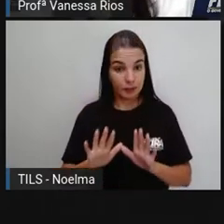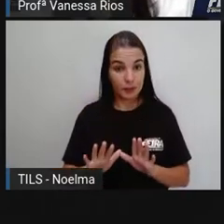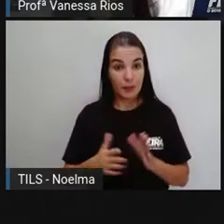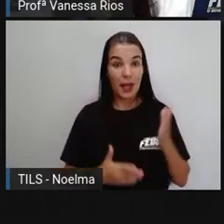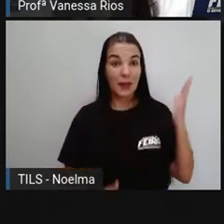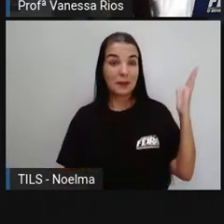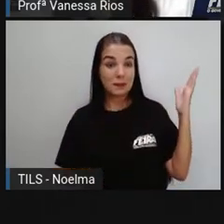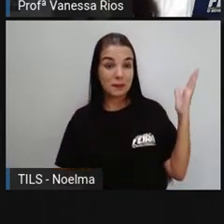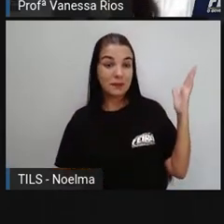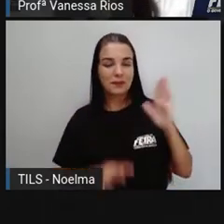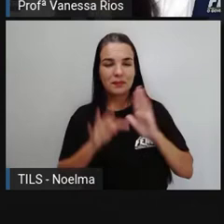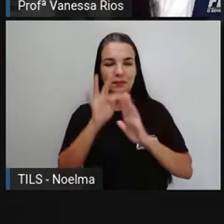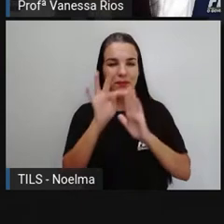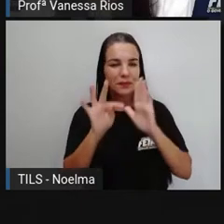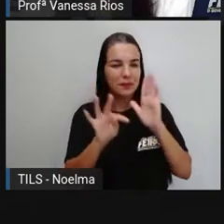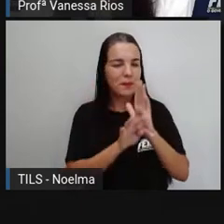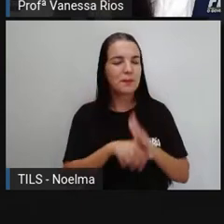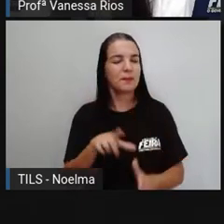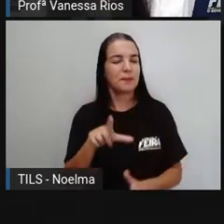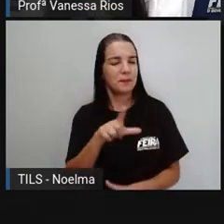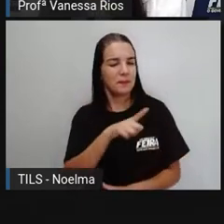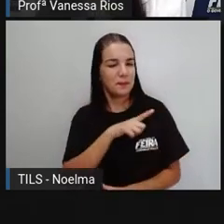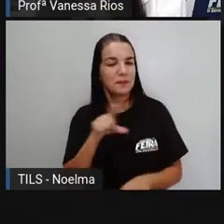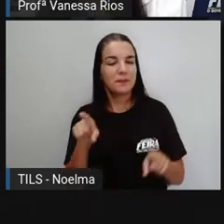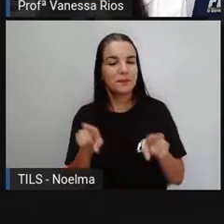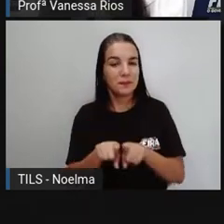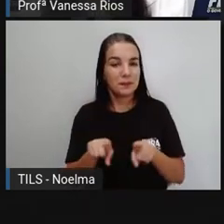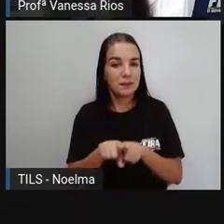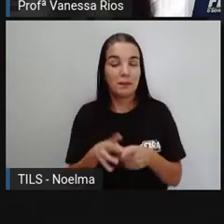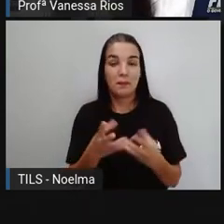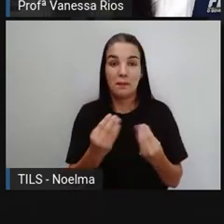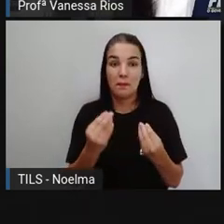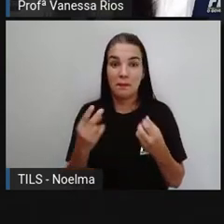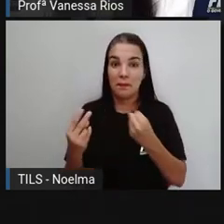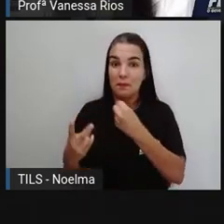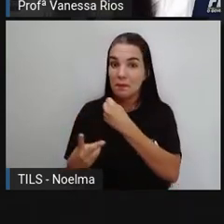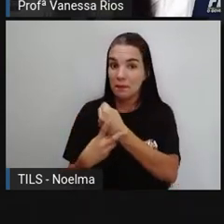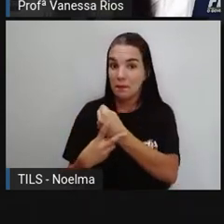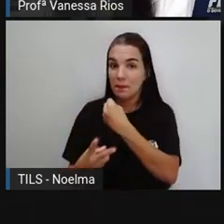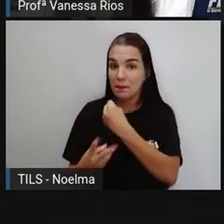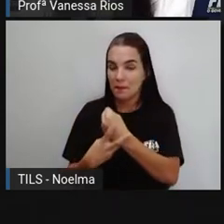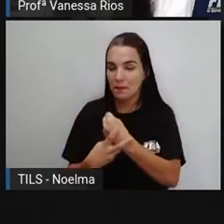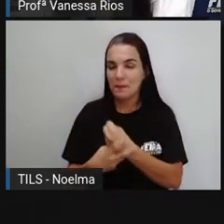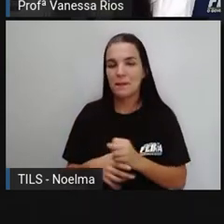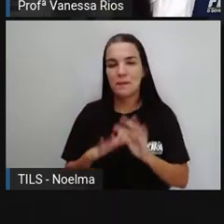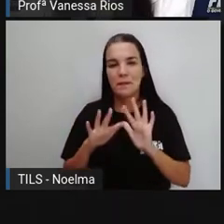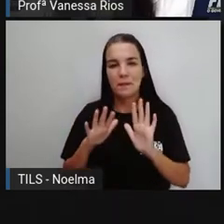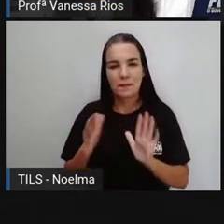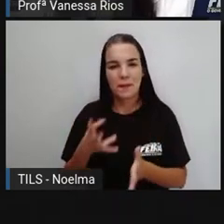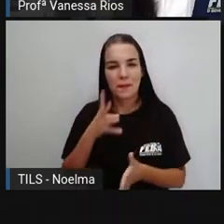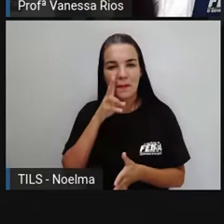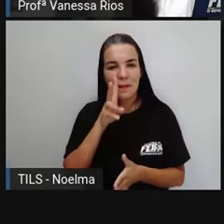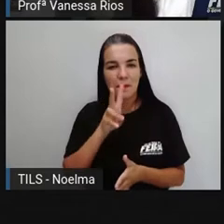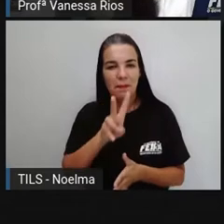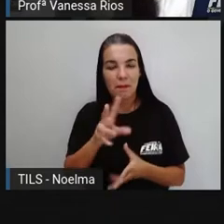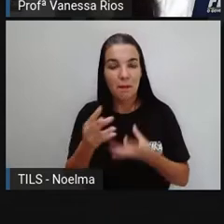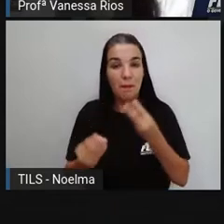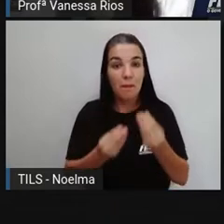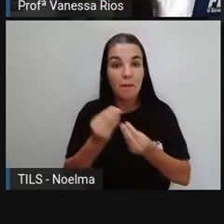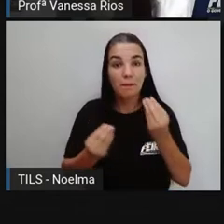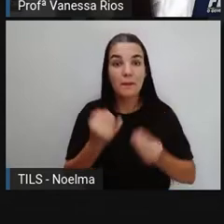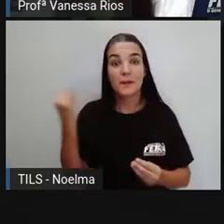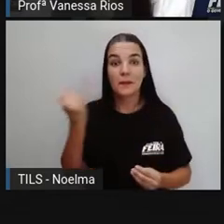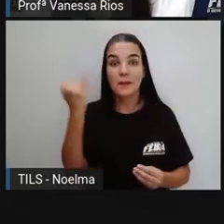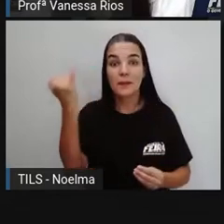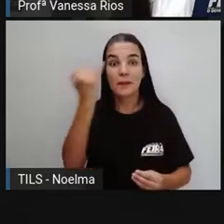mostrando, também existem aí vários verbos. A gente já observou na vídeo-aula anterior a importância dos